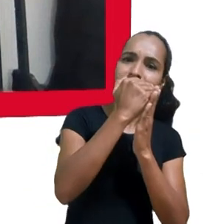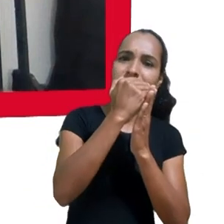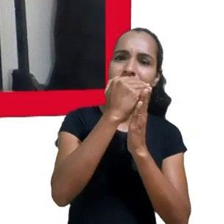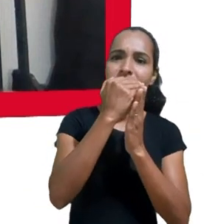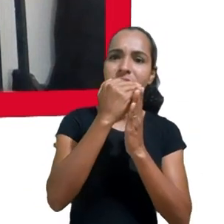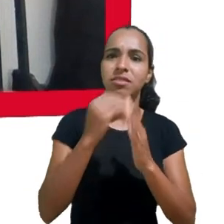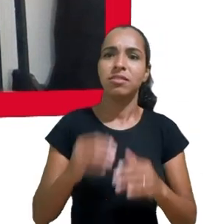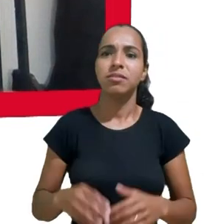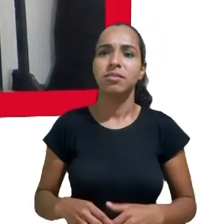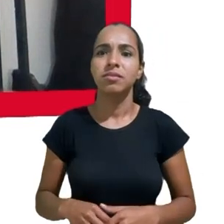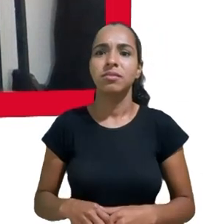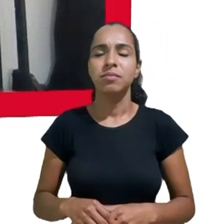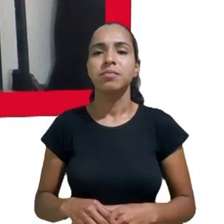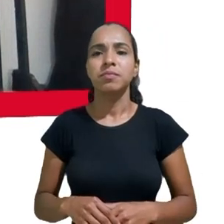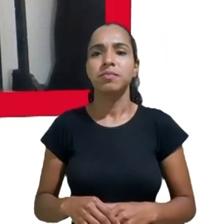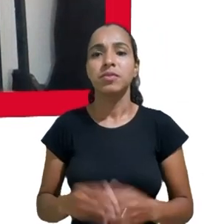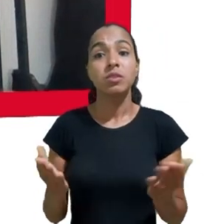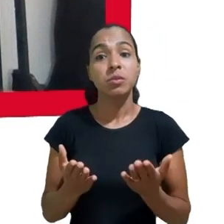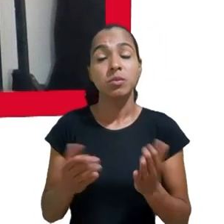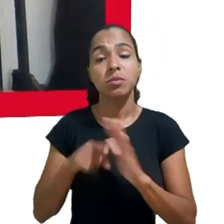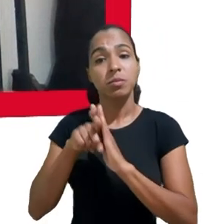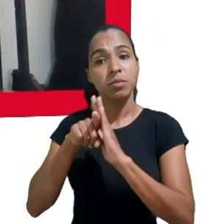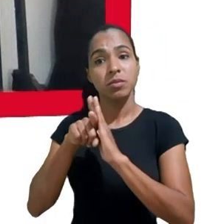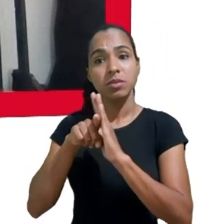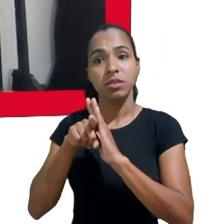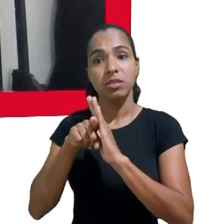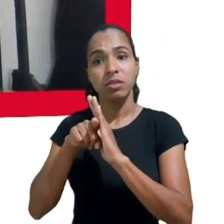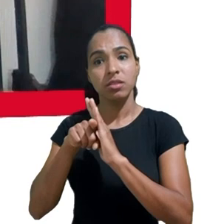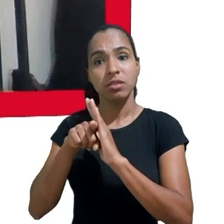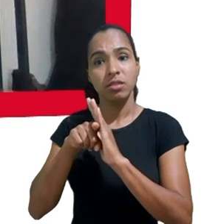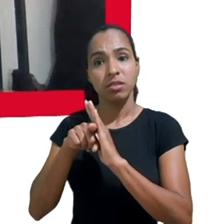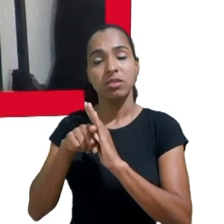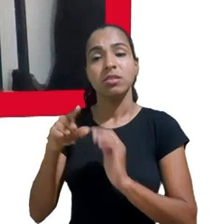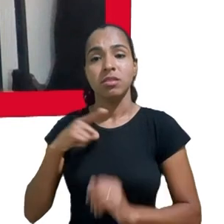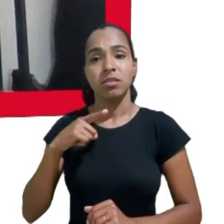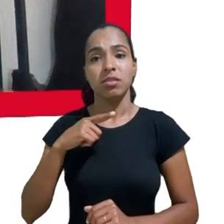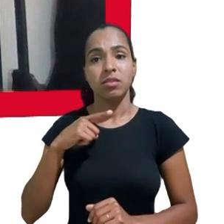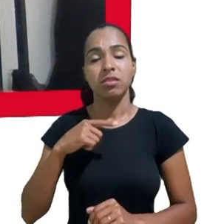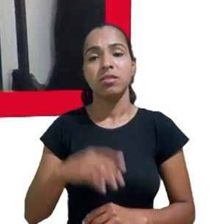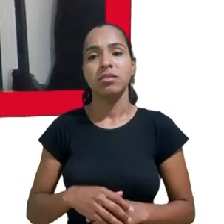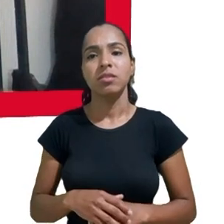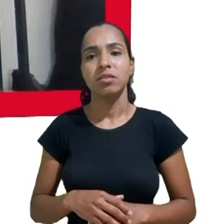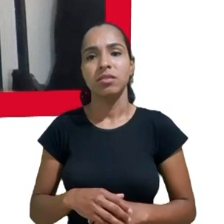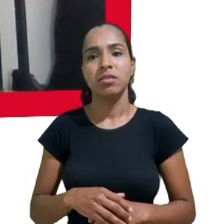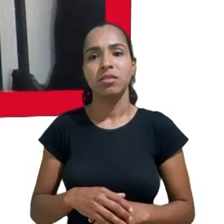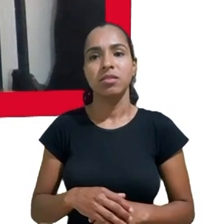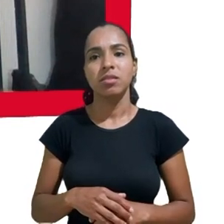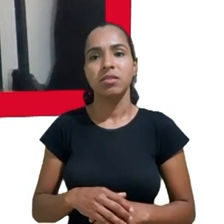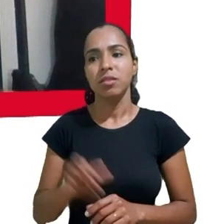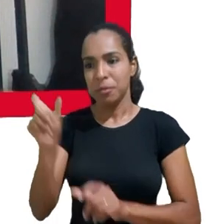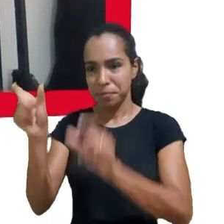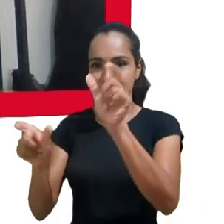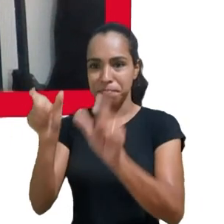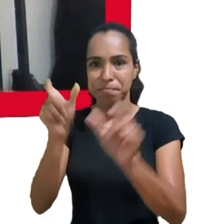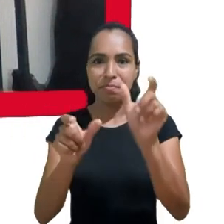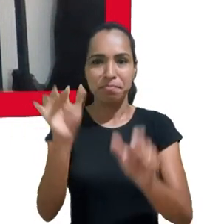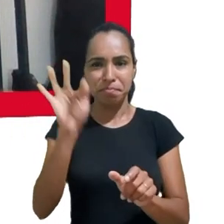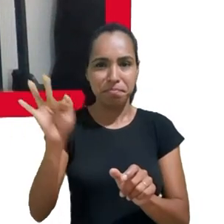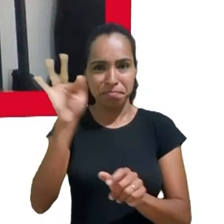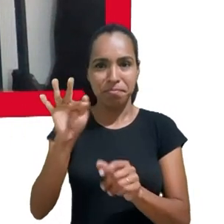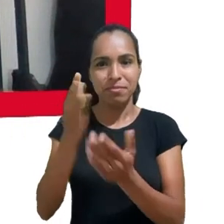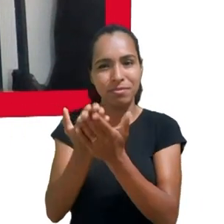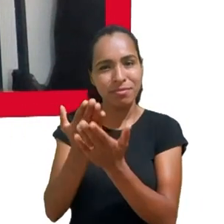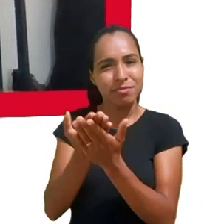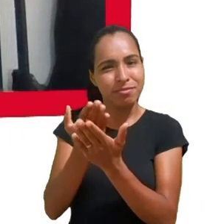que é feita hoje, tem pessoas como Sônia Livingstone e muitas outras acadêmicas e pesquisadores estudando esses processos de perfilização de